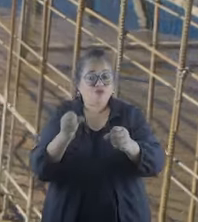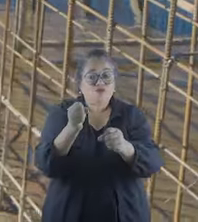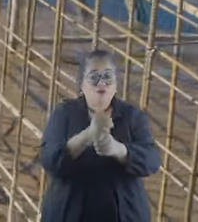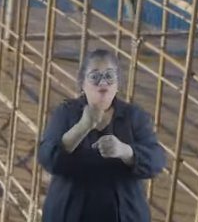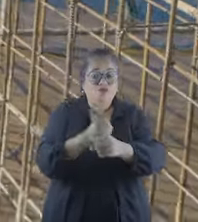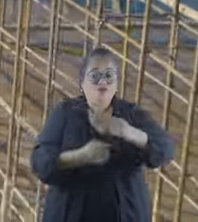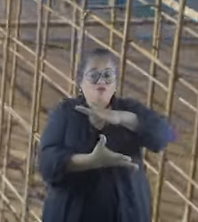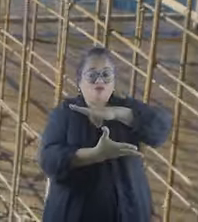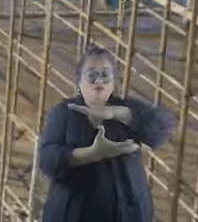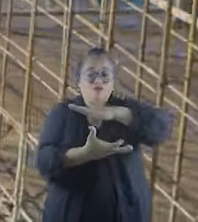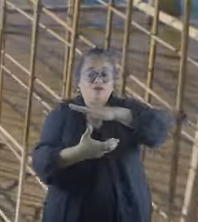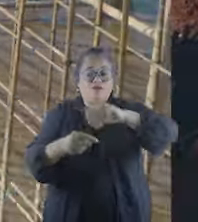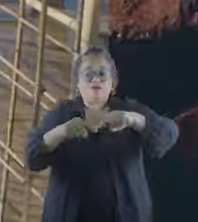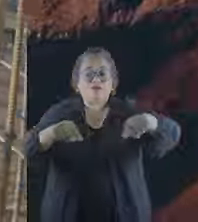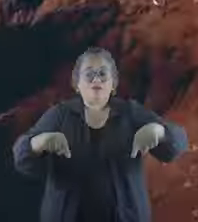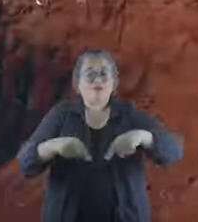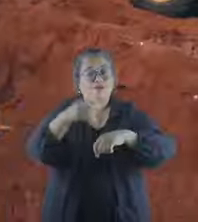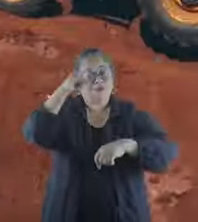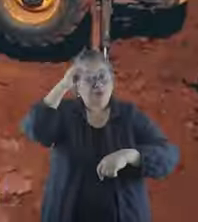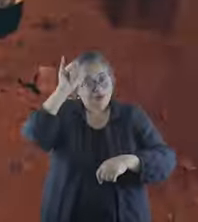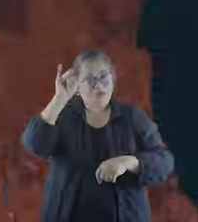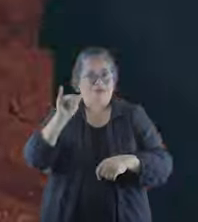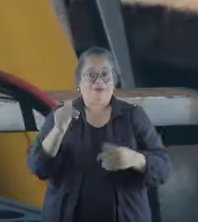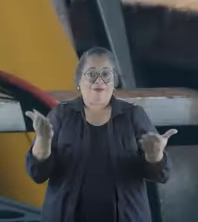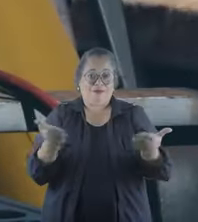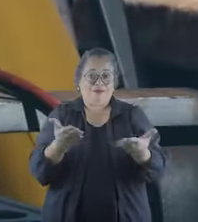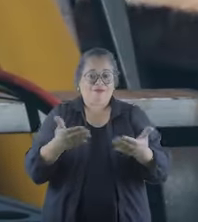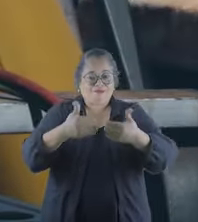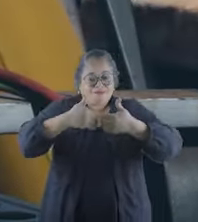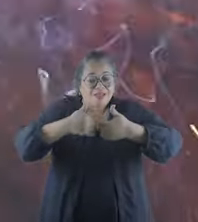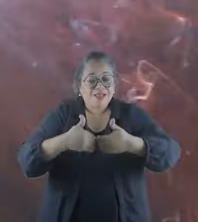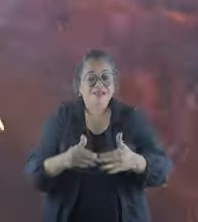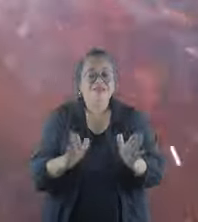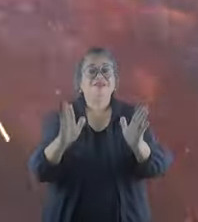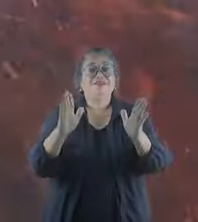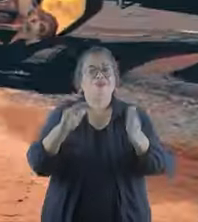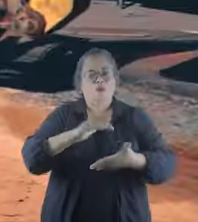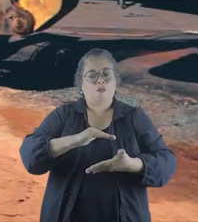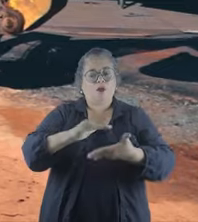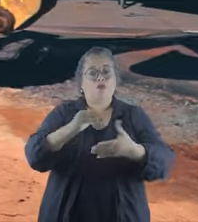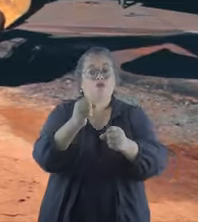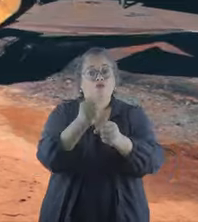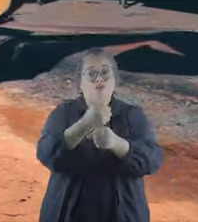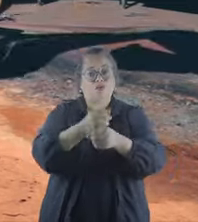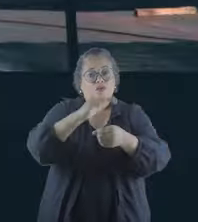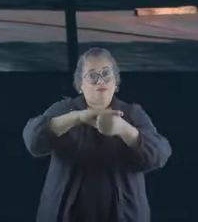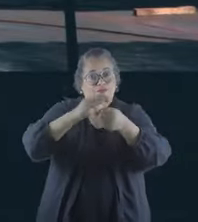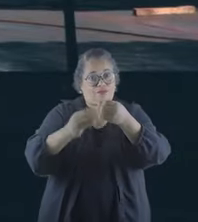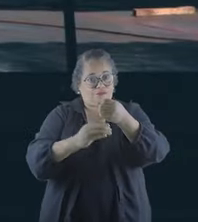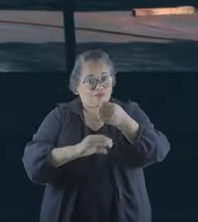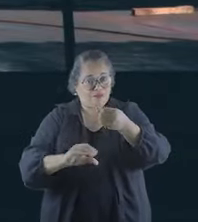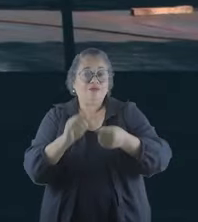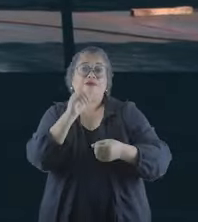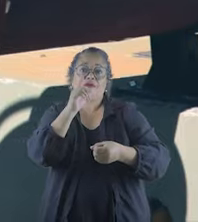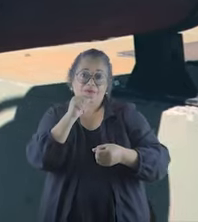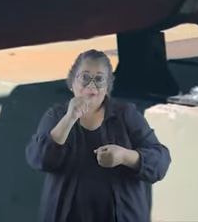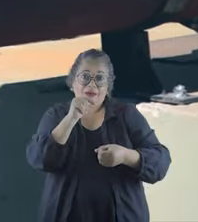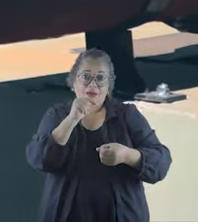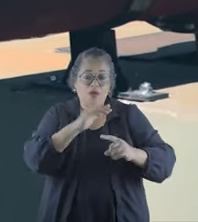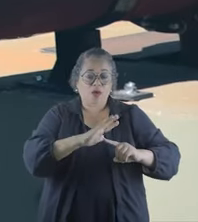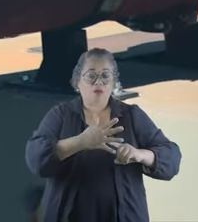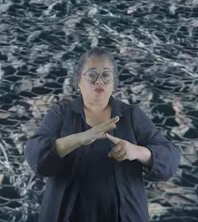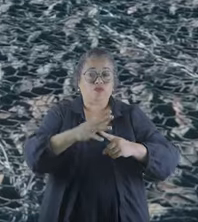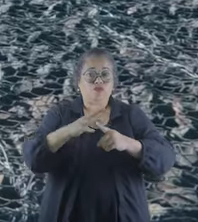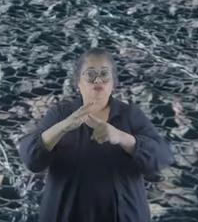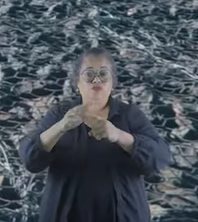fazendo obras de drenagem como esta represa no Camaru. E agora lançam o maior pacote de obras de redes de água e